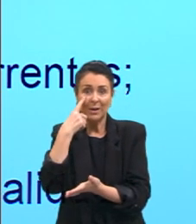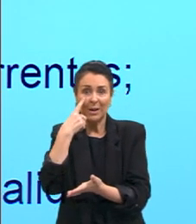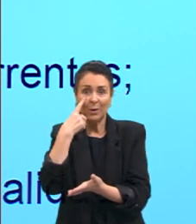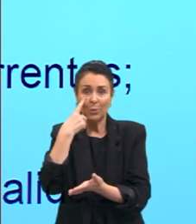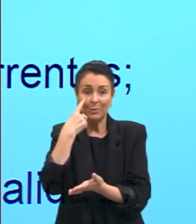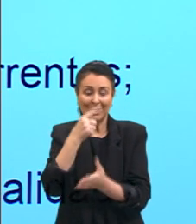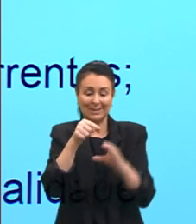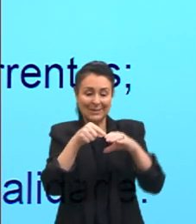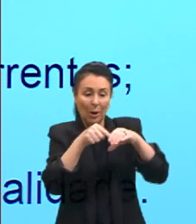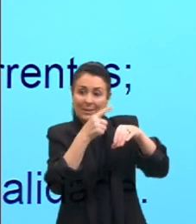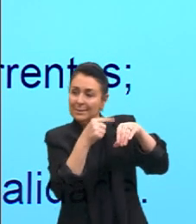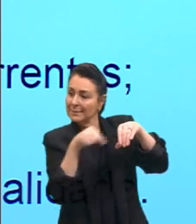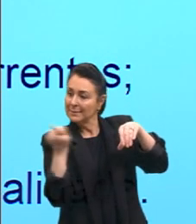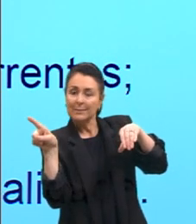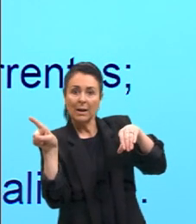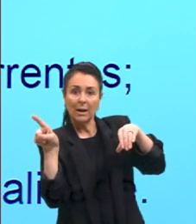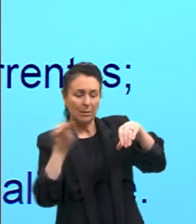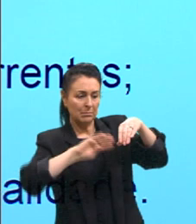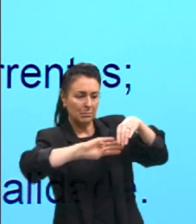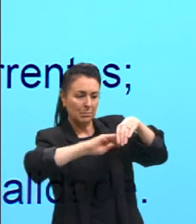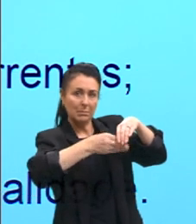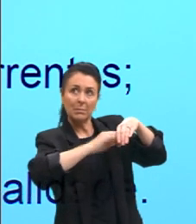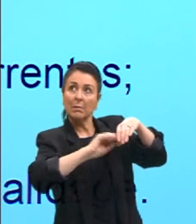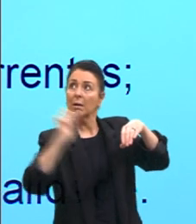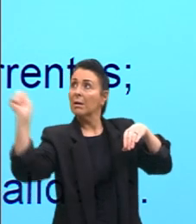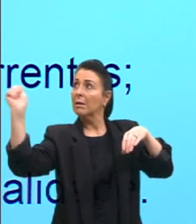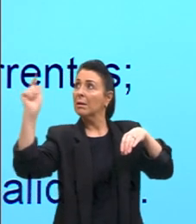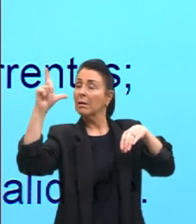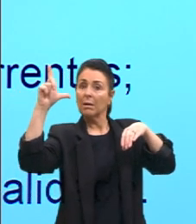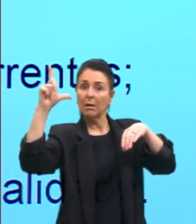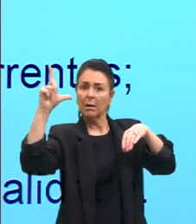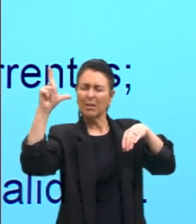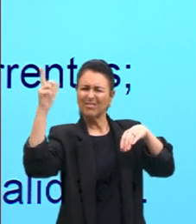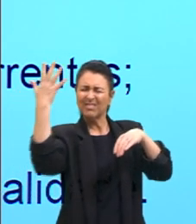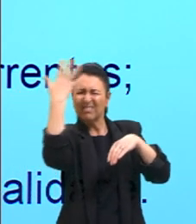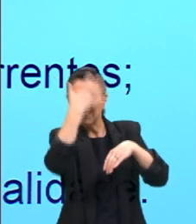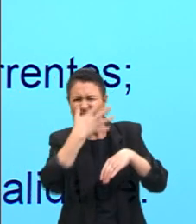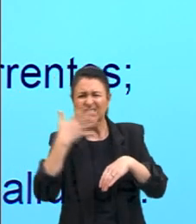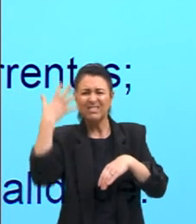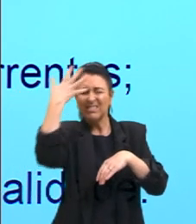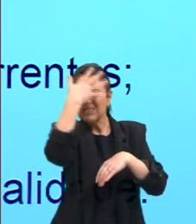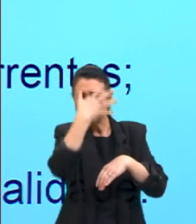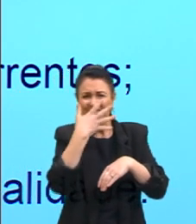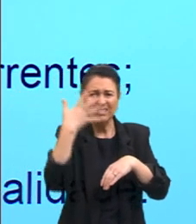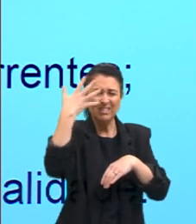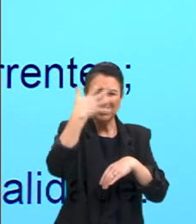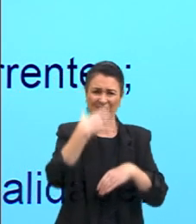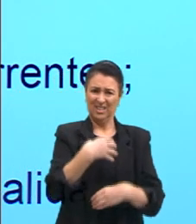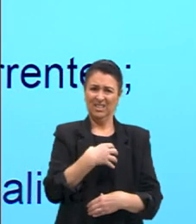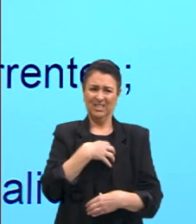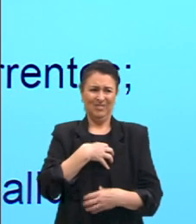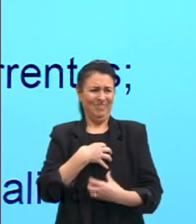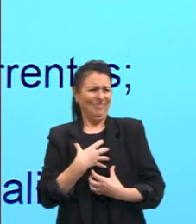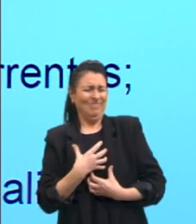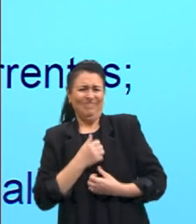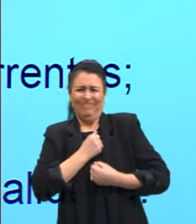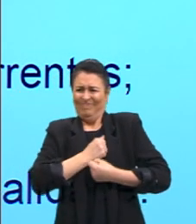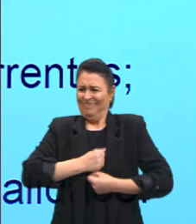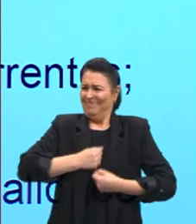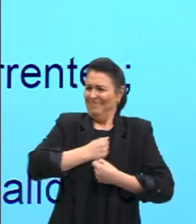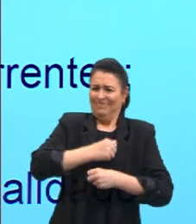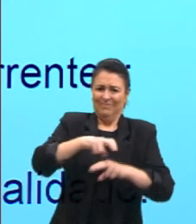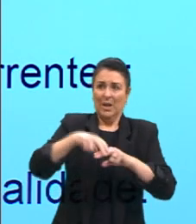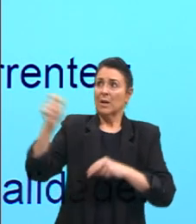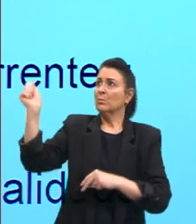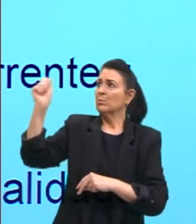caverna, a luz do sol, o fusca, olha aqui, ele se sente perturbado com a luz do